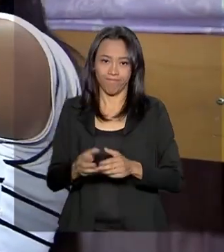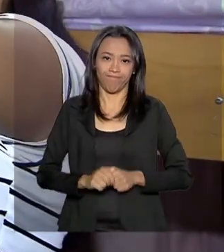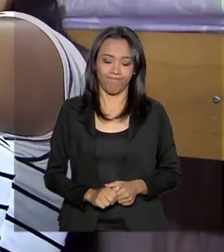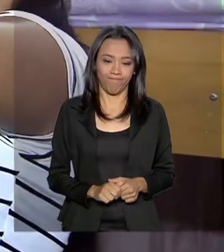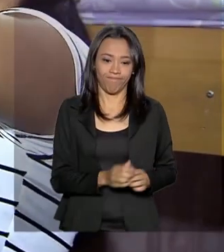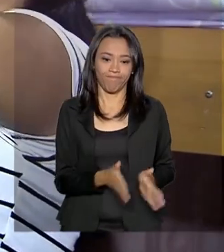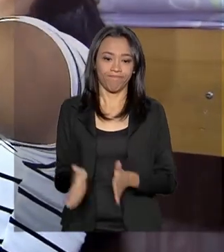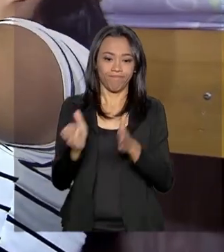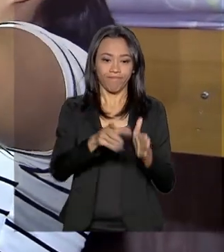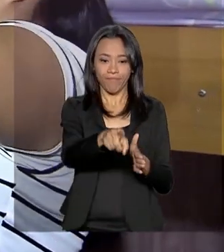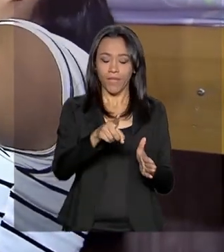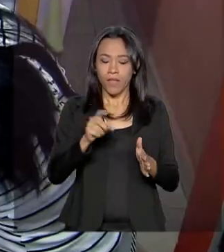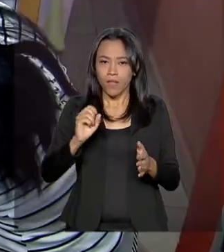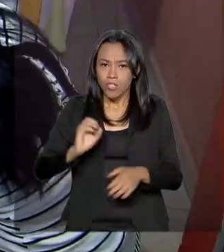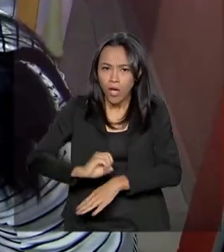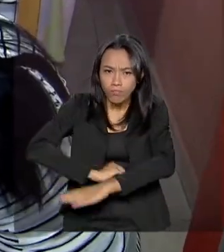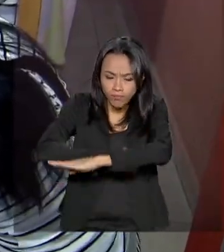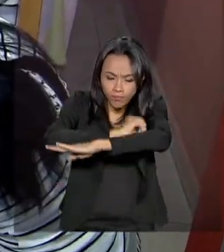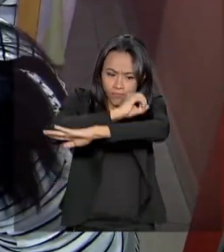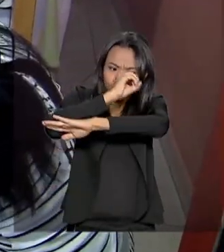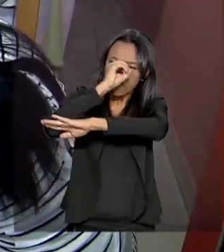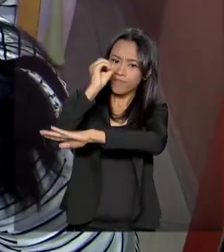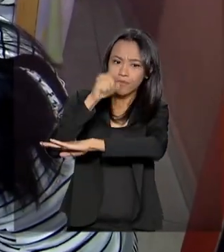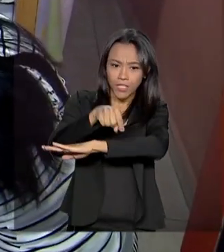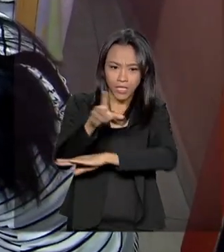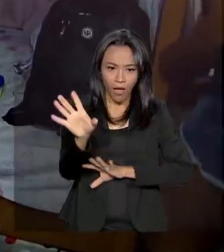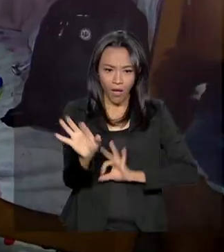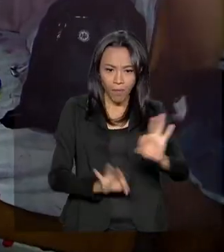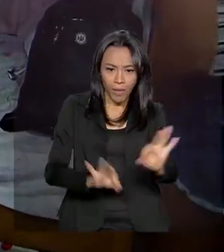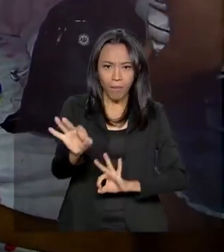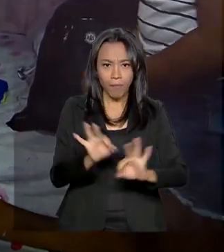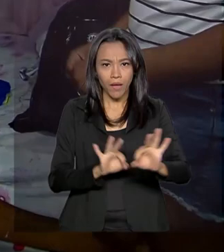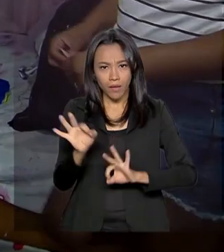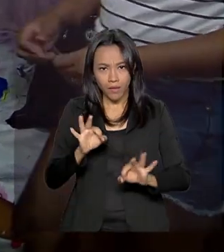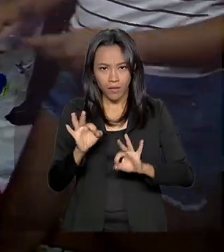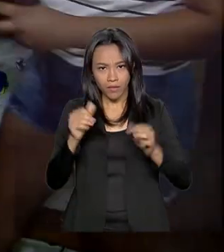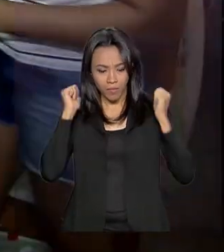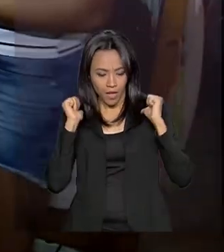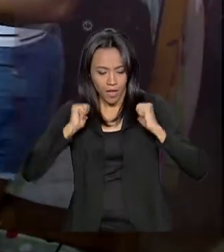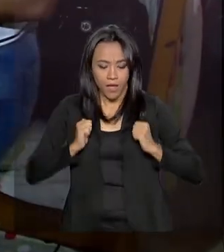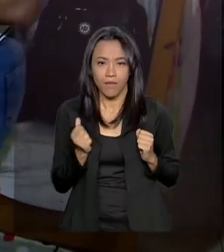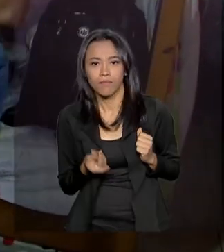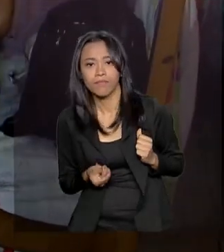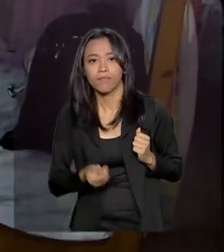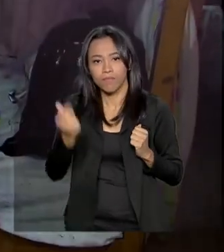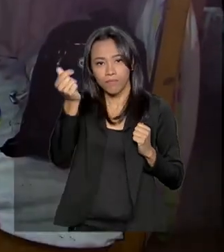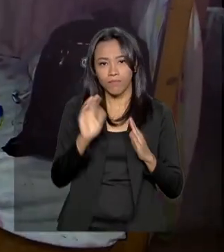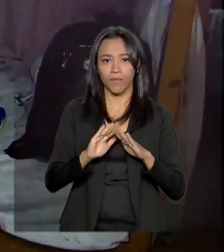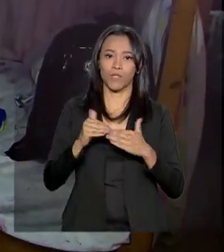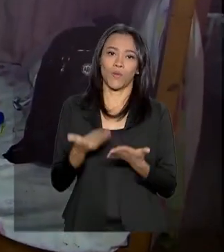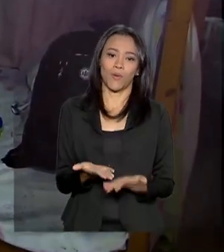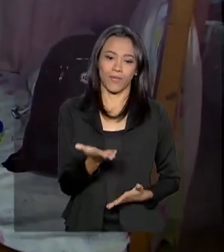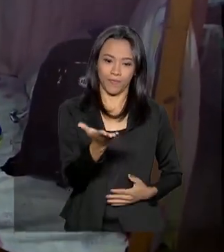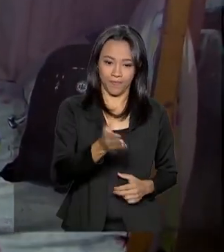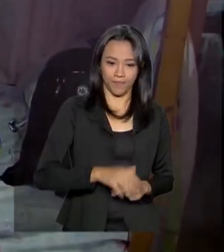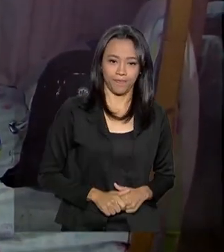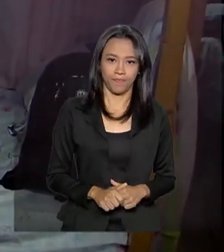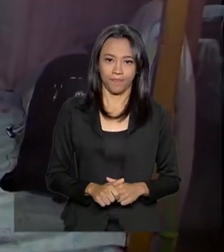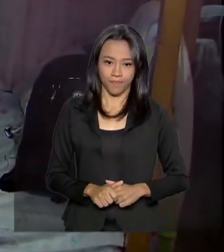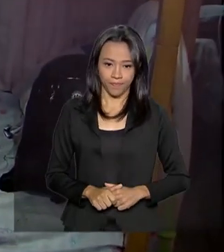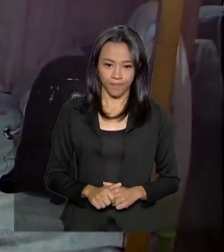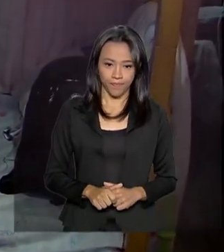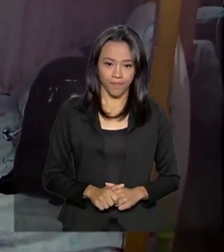O dia nem amanheceu direito e Luzia já está de pé para levar os filhos para a escola. Você pega o colher?